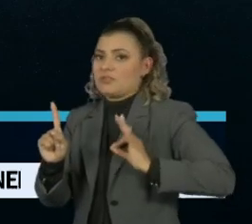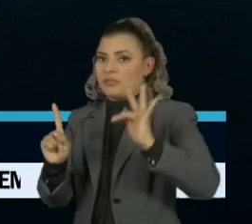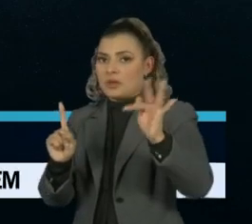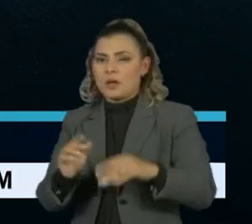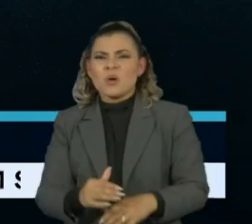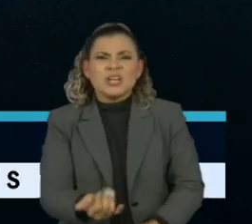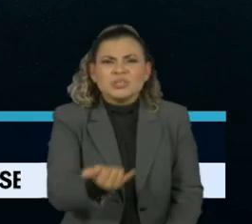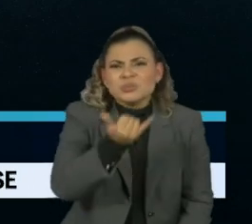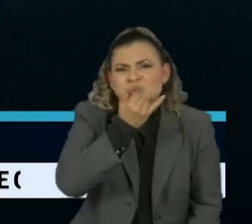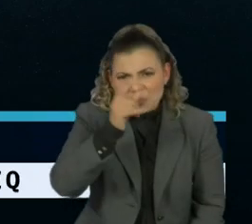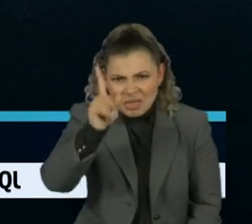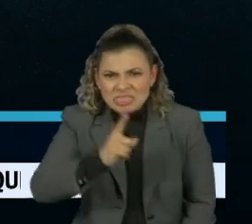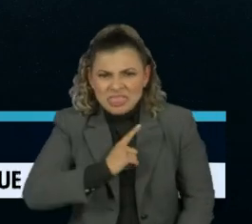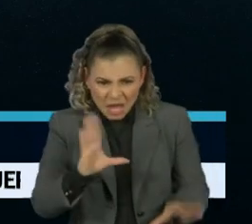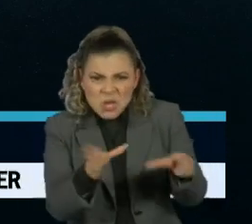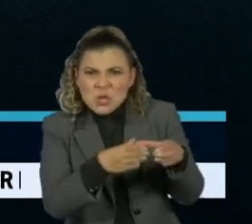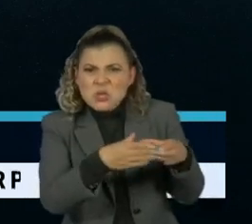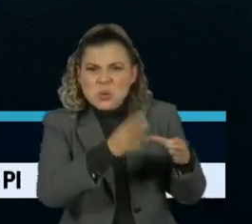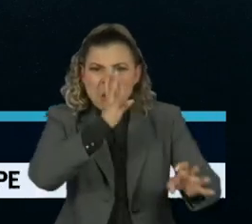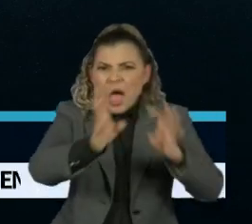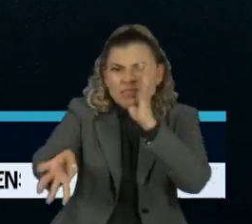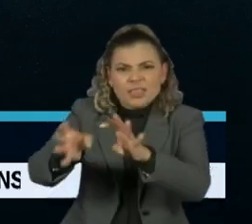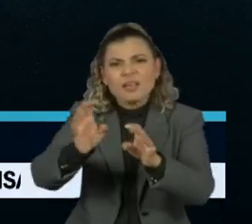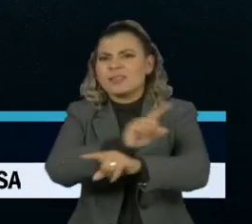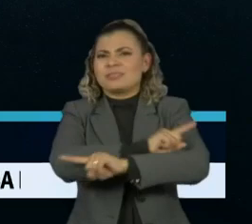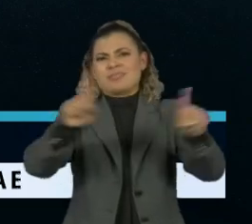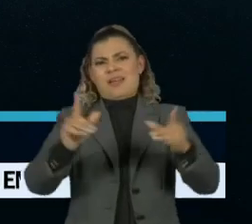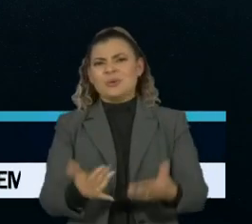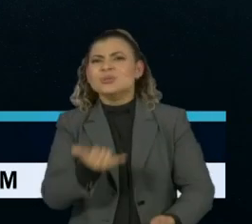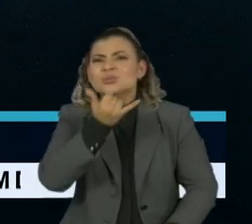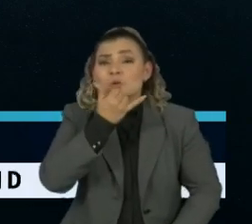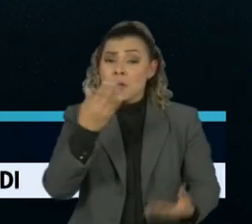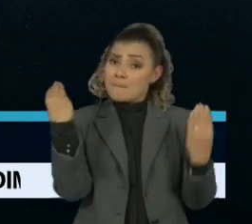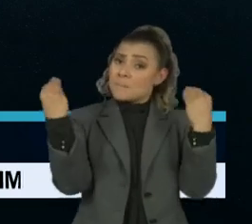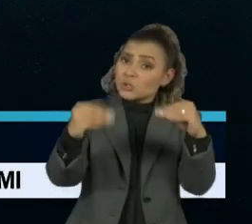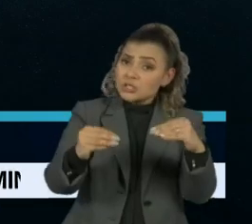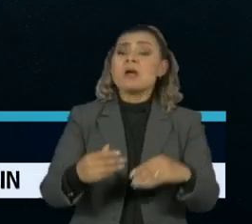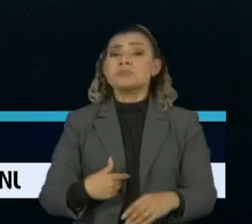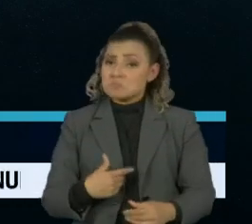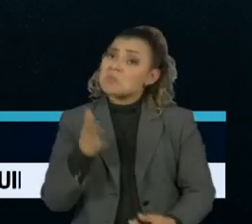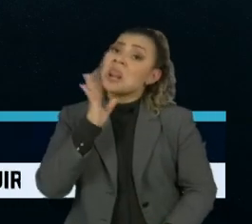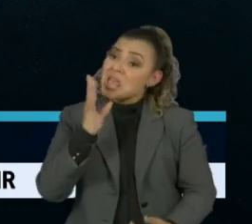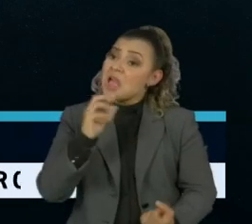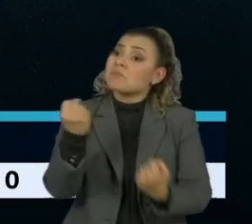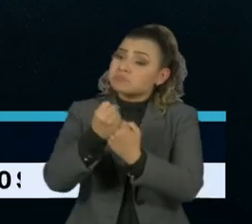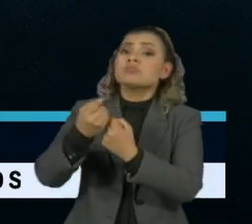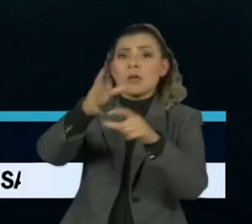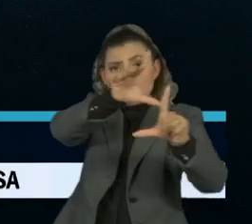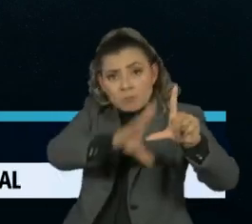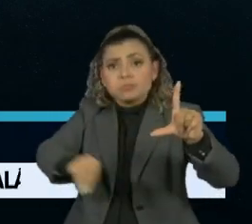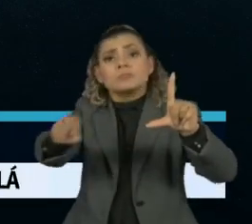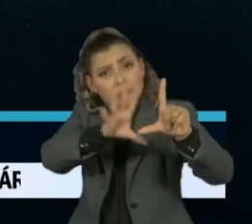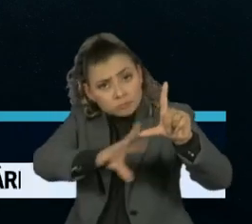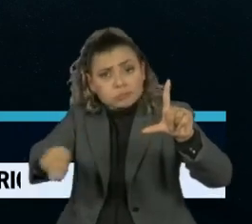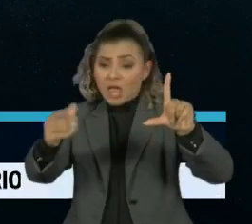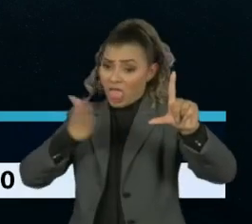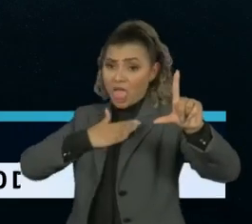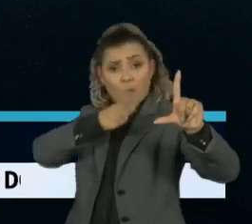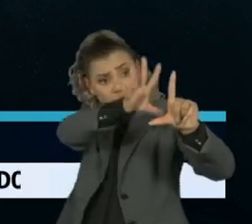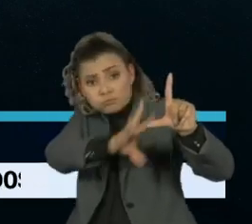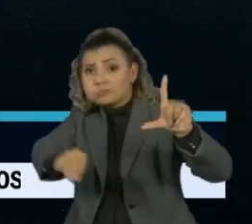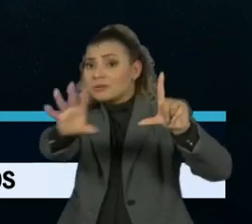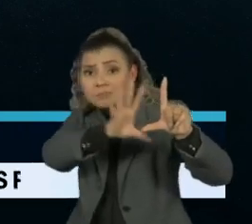existe uma rede de ataques. Você fez uma postagem, olha, eu falei, bacana, isso aqui tem que repercutir. Eu vou lá,